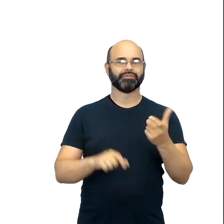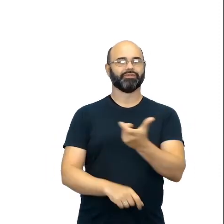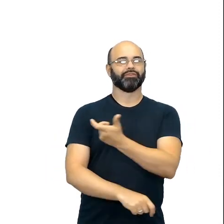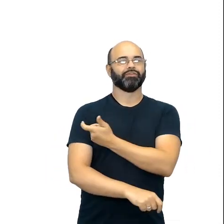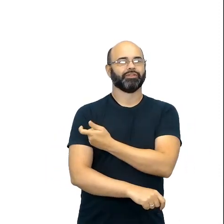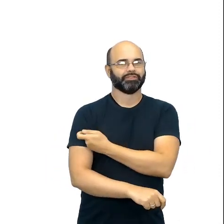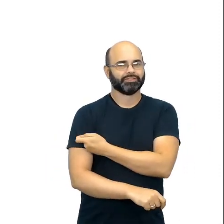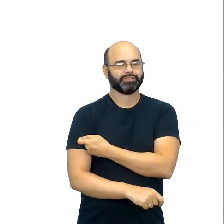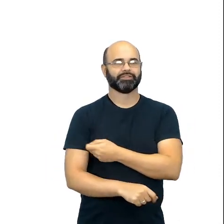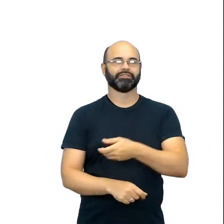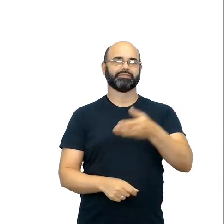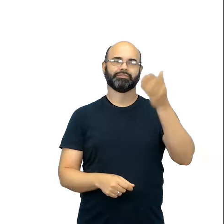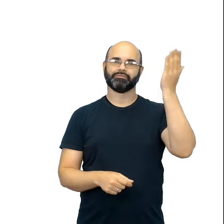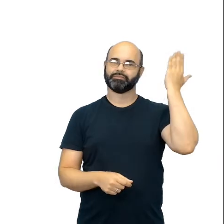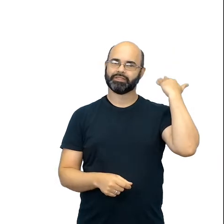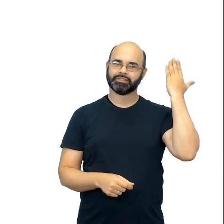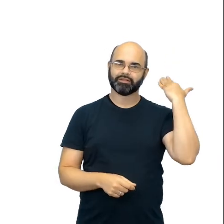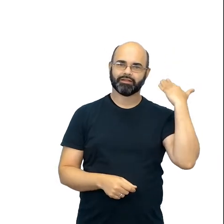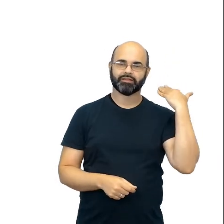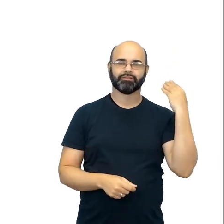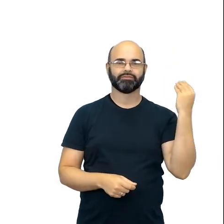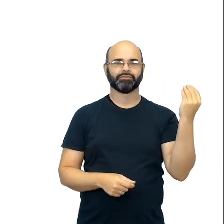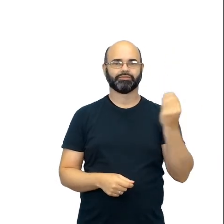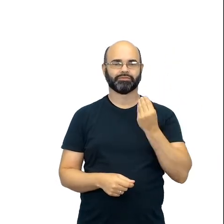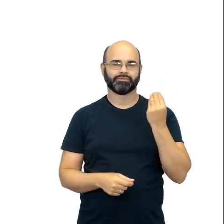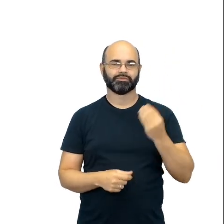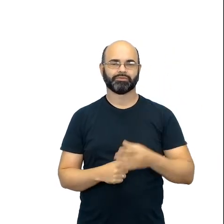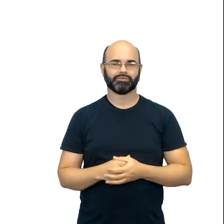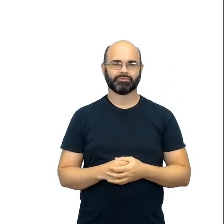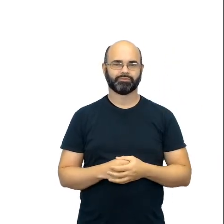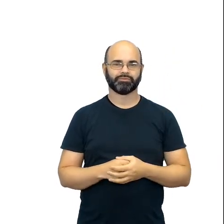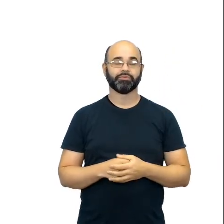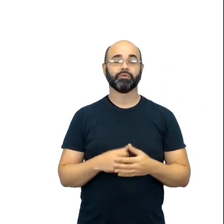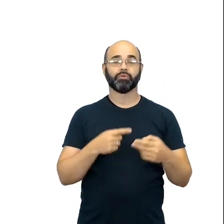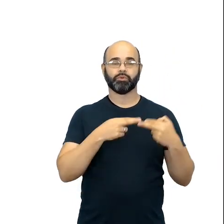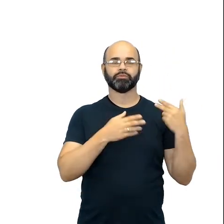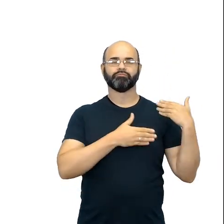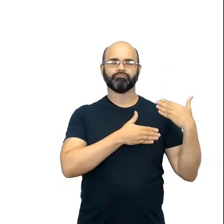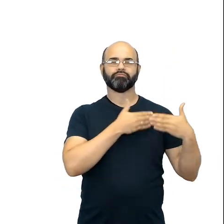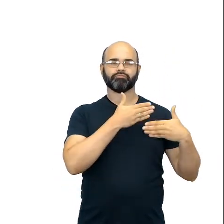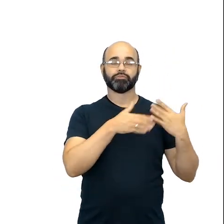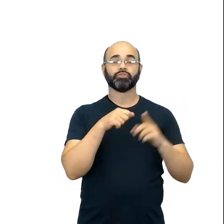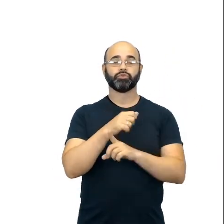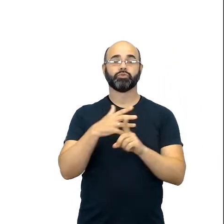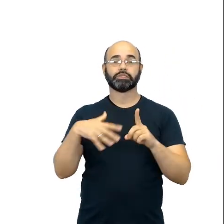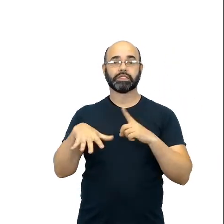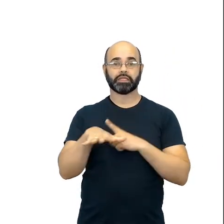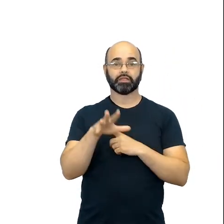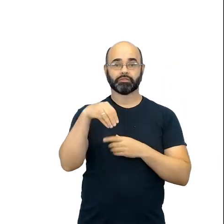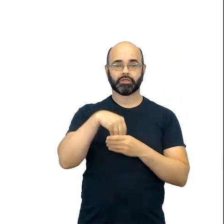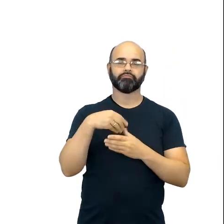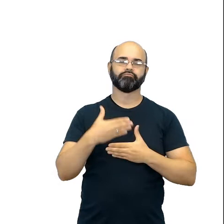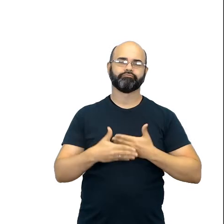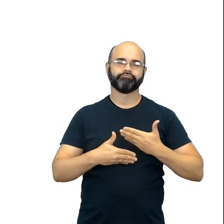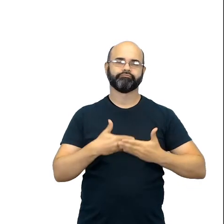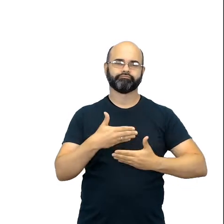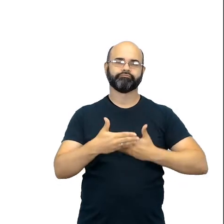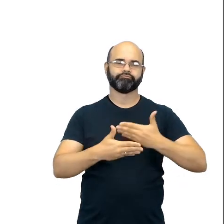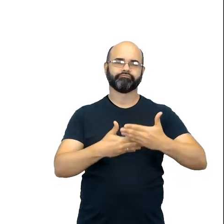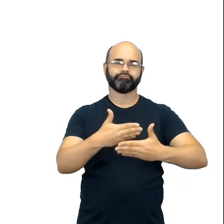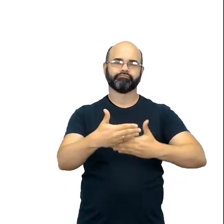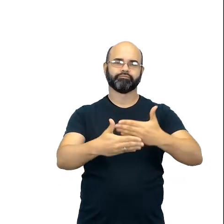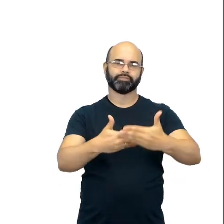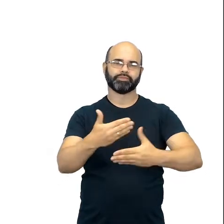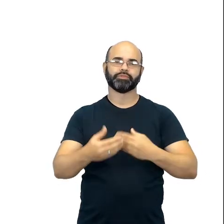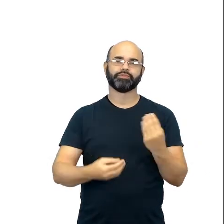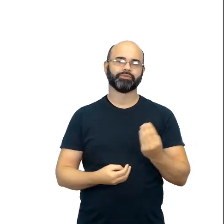passado, de como essas coisas vão evoluindo e acontecendo na sociedade. E essa parte vai ser a que a gente vai